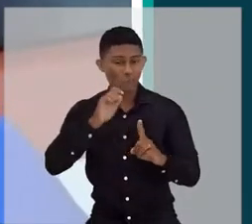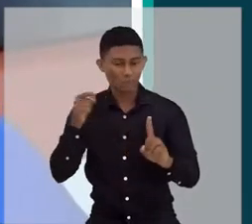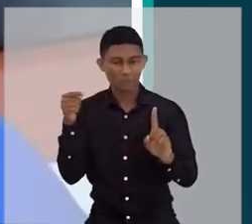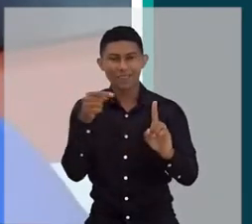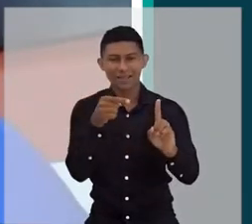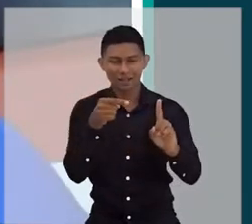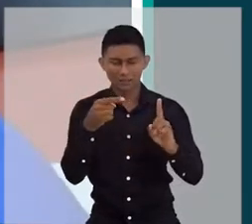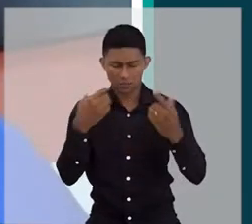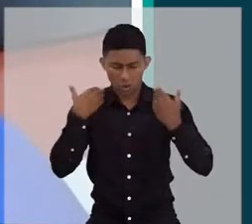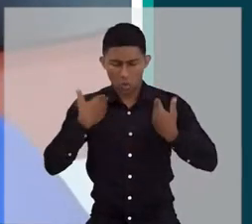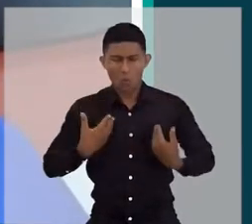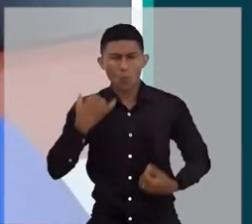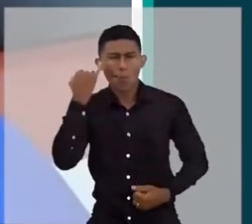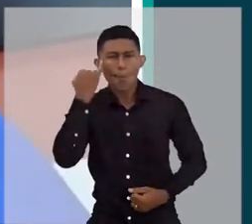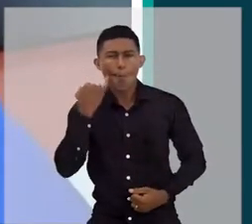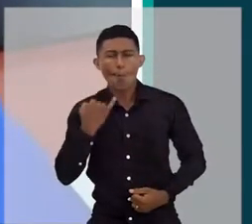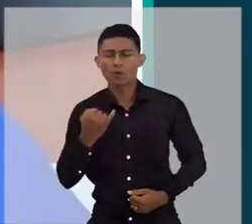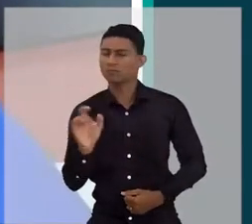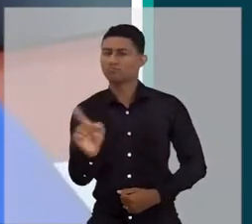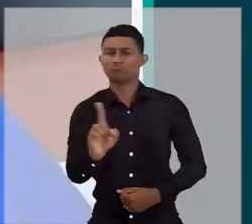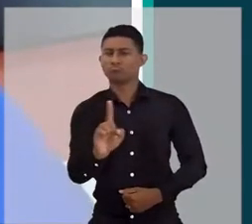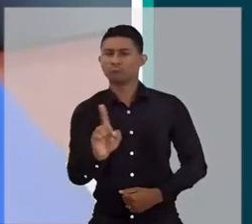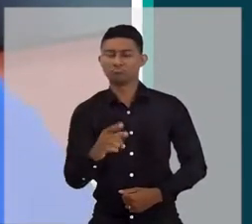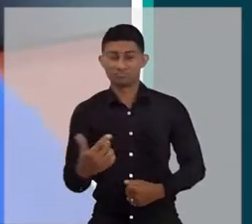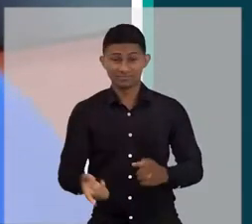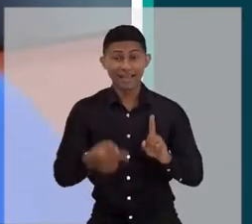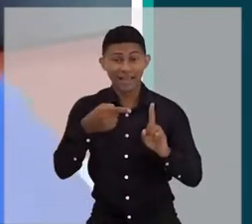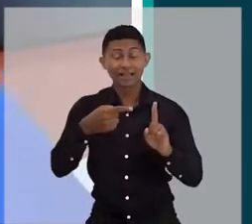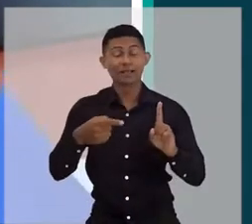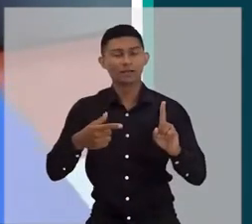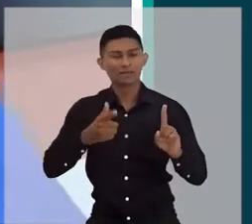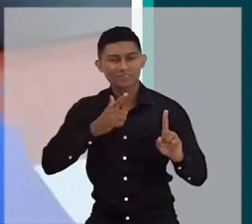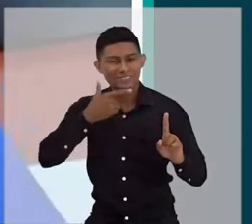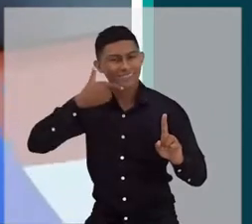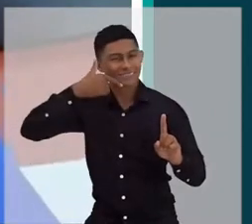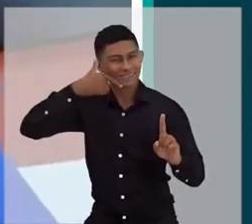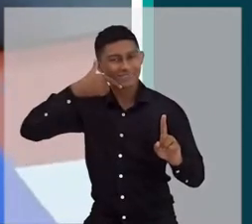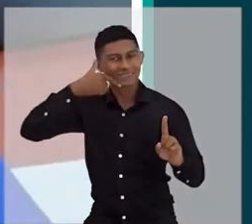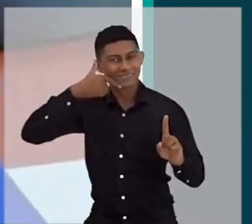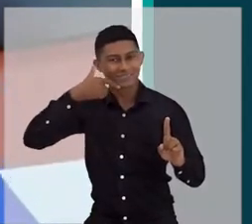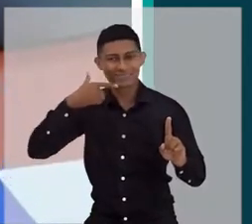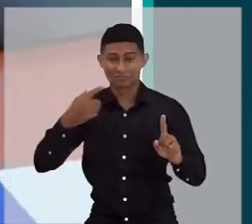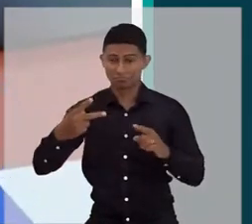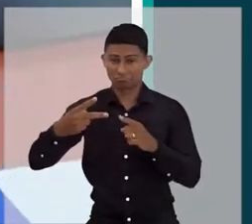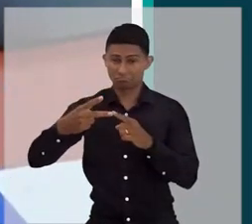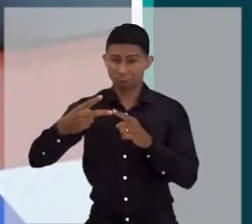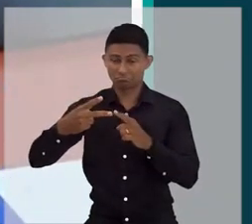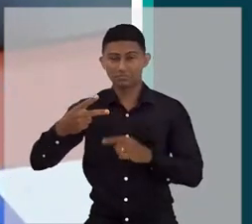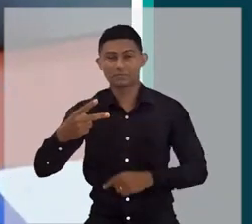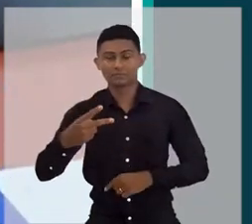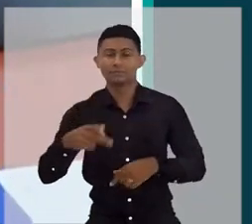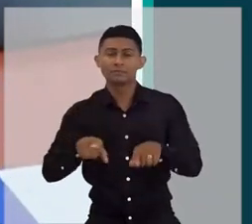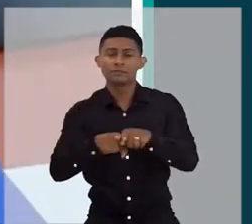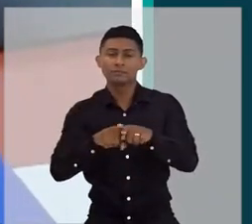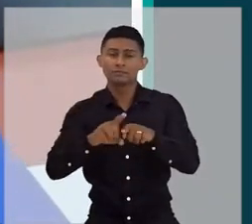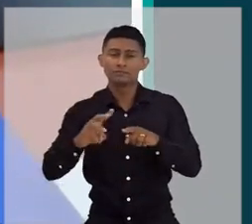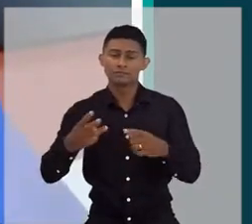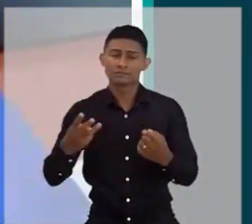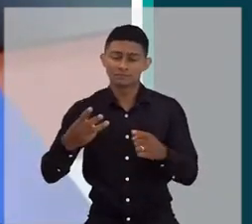corpo não era magro, que, sabe, ela não correspondia, ela sorria muito pra uma jornalista de TV,